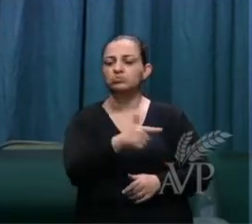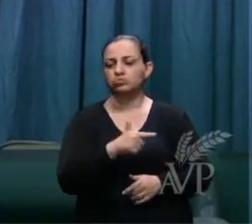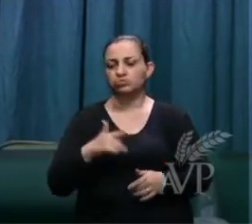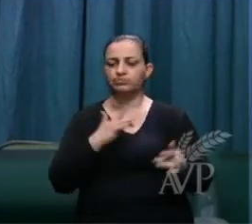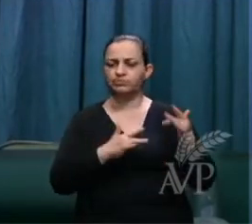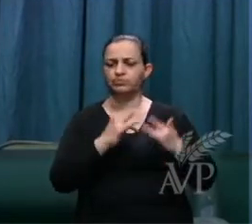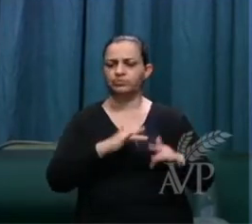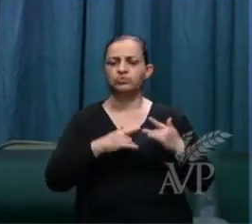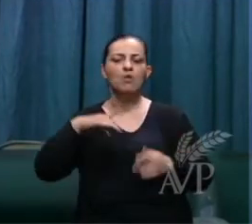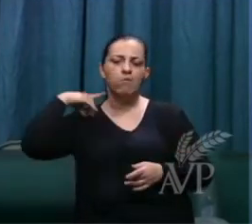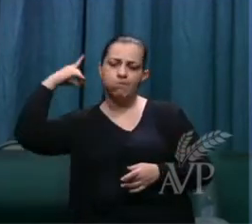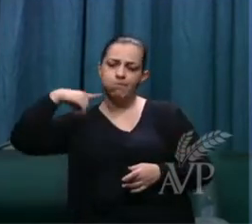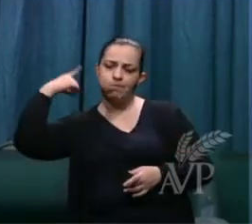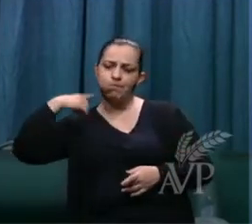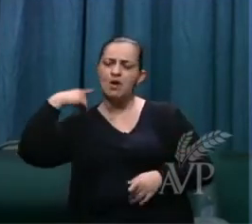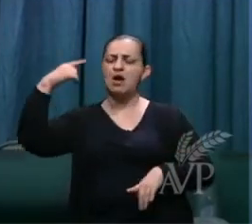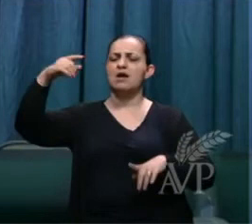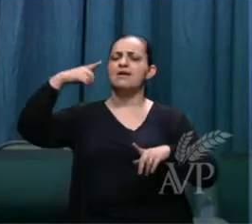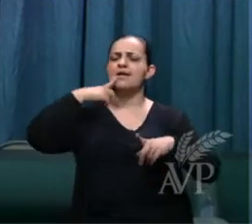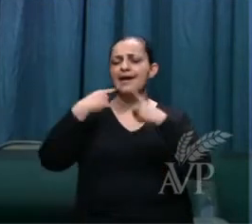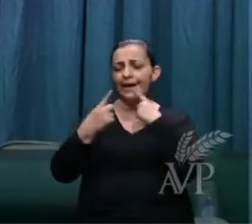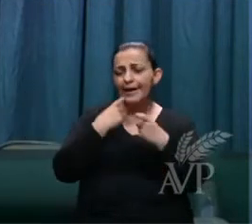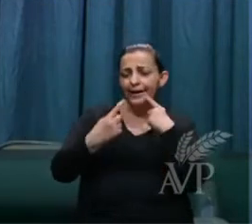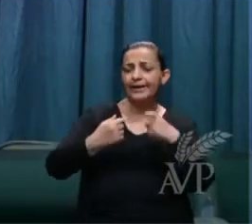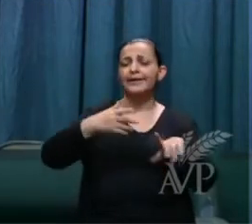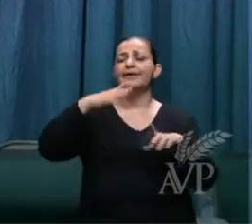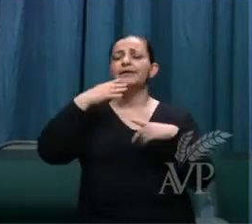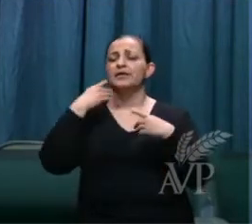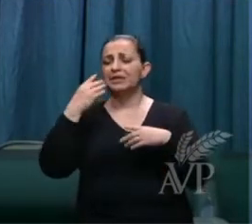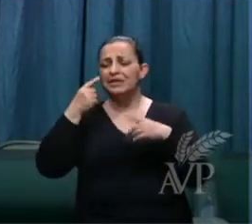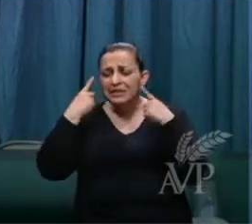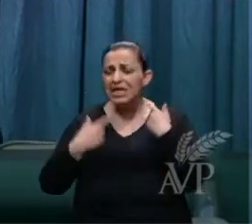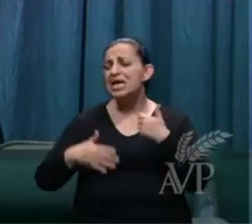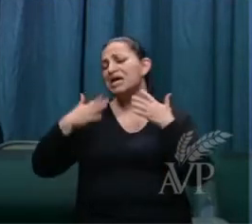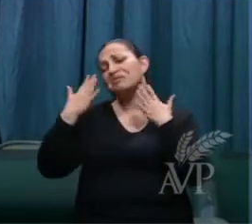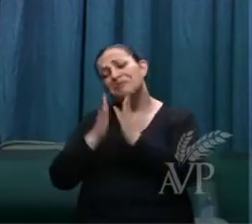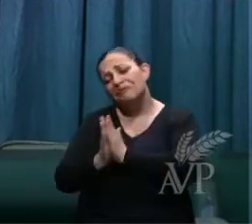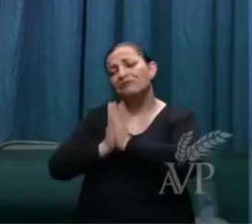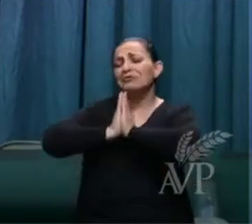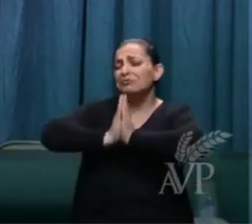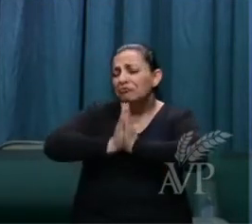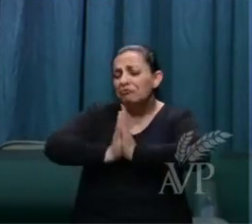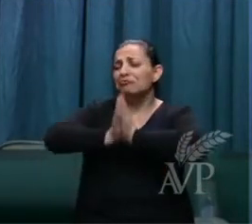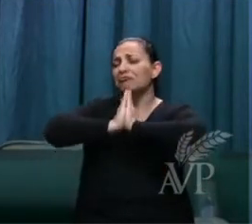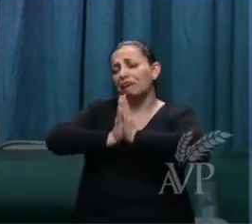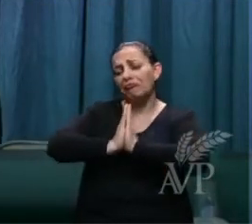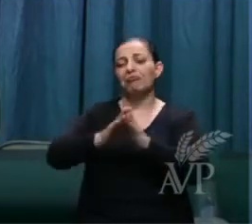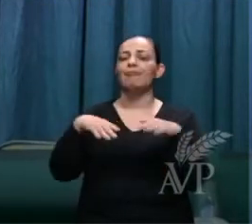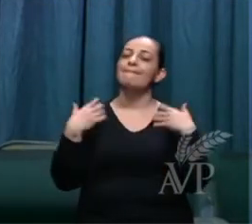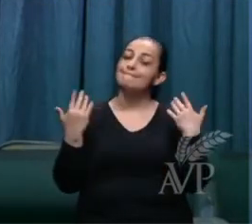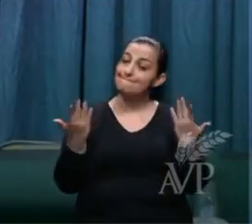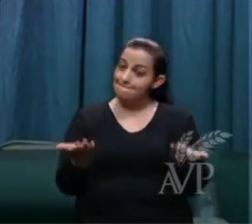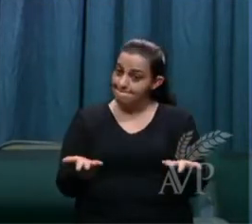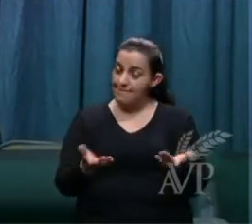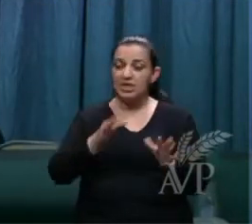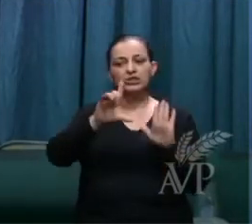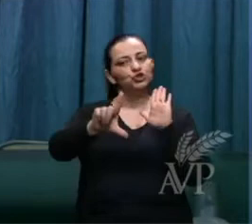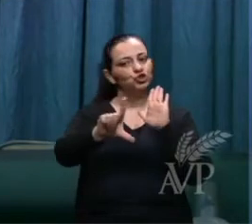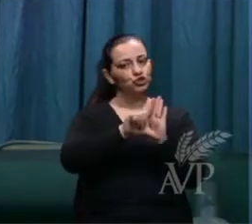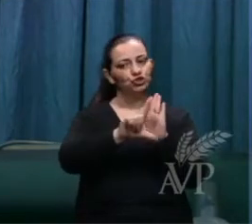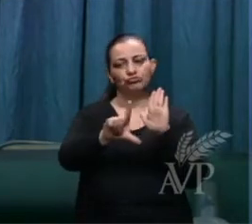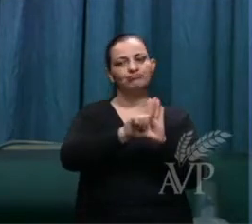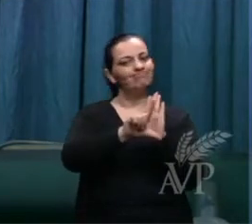o advogado chora, o advogado da defesa, lamenta, ou isso, ou aquilo, mas lei é lei.